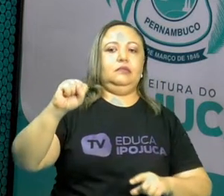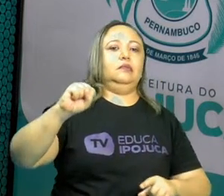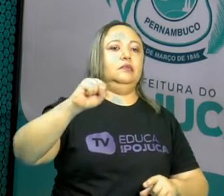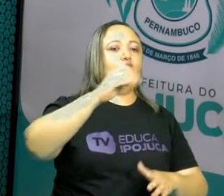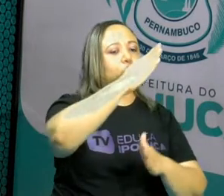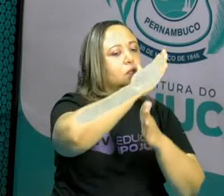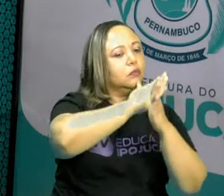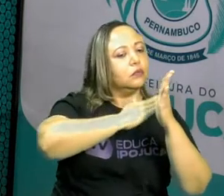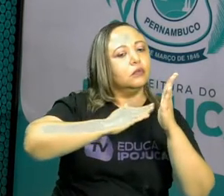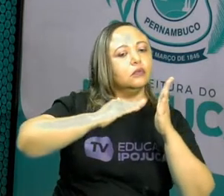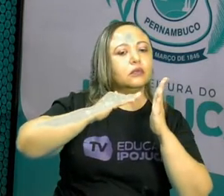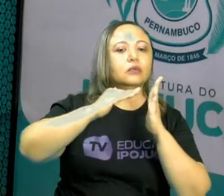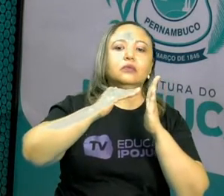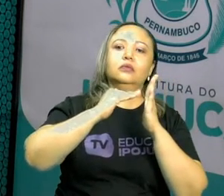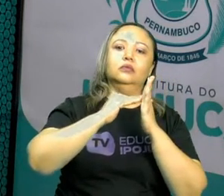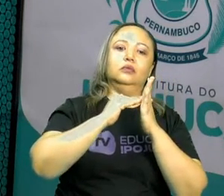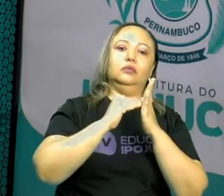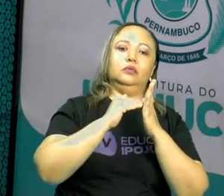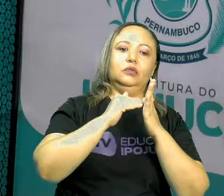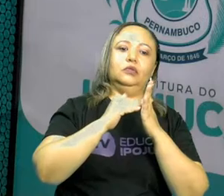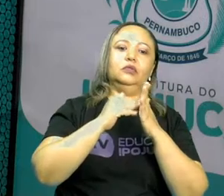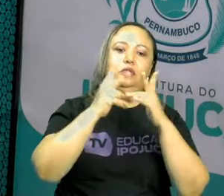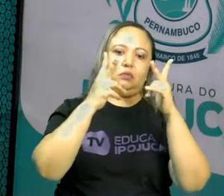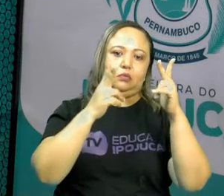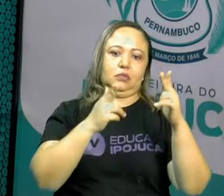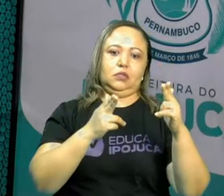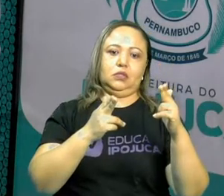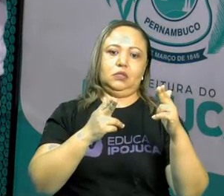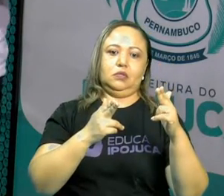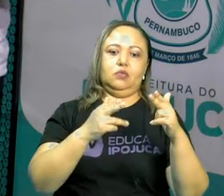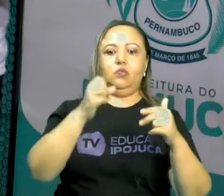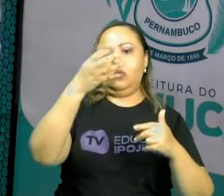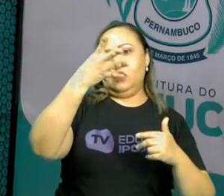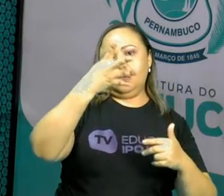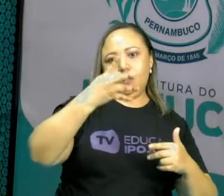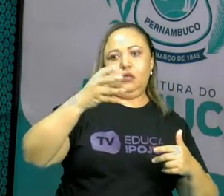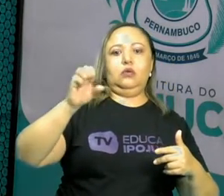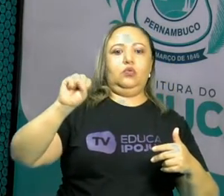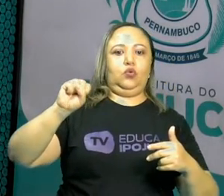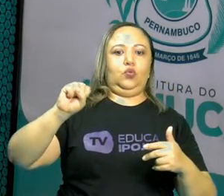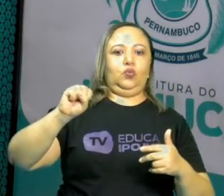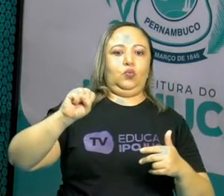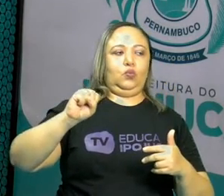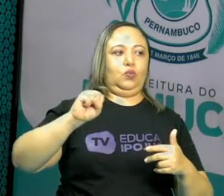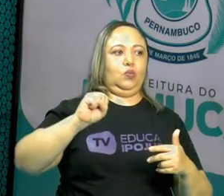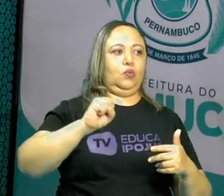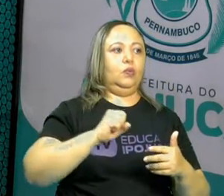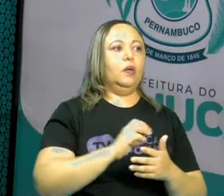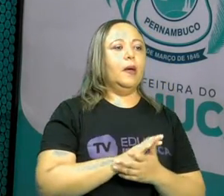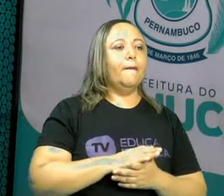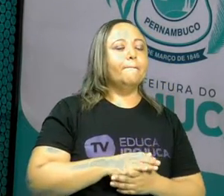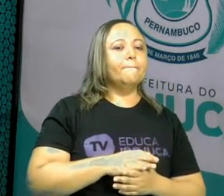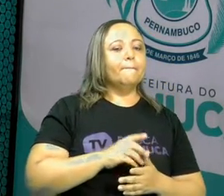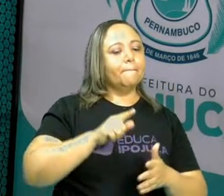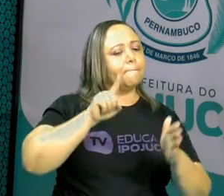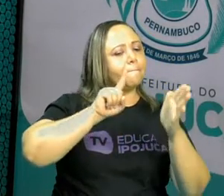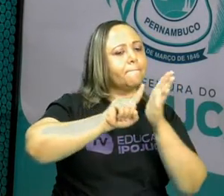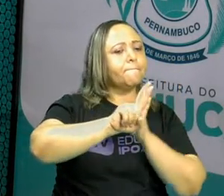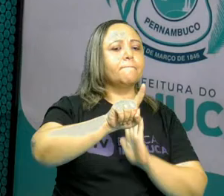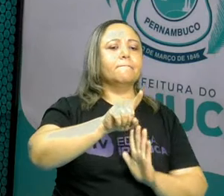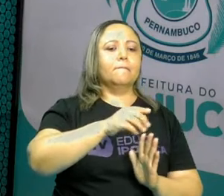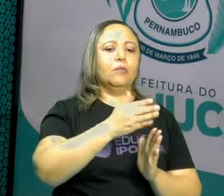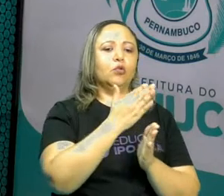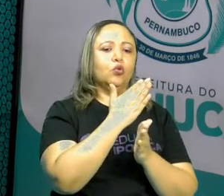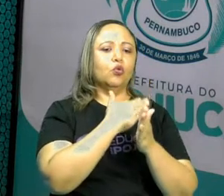Todos esses são divisores de 48. A pergunta é,